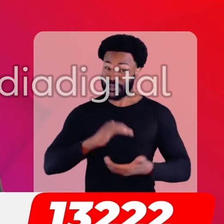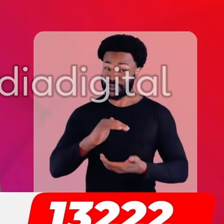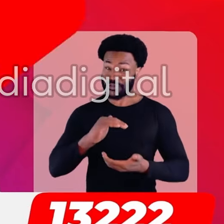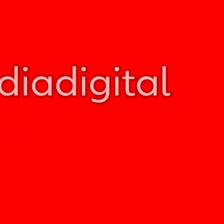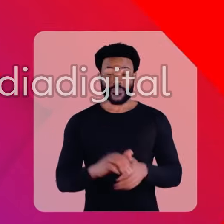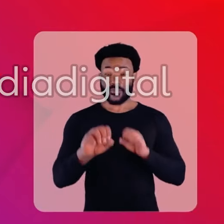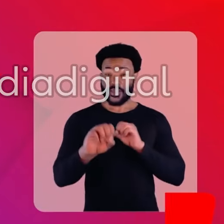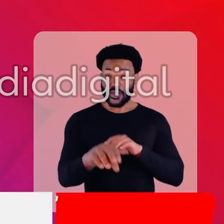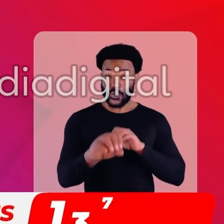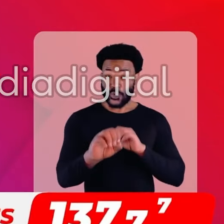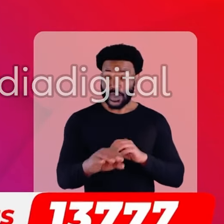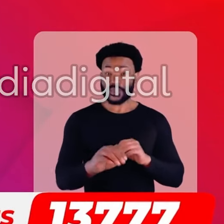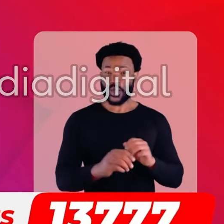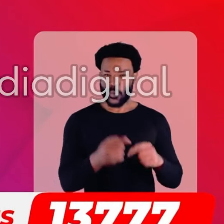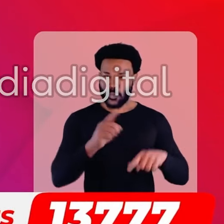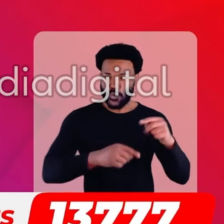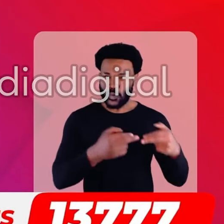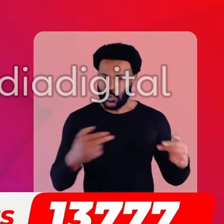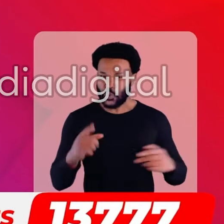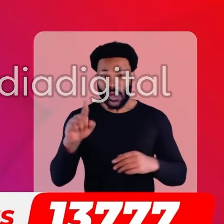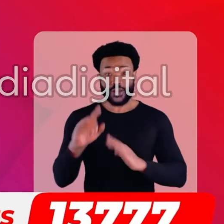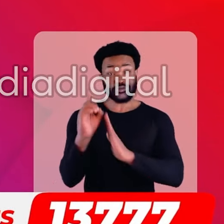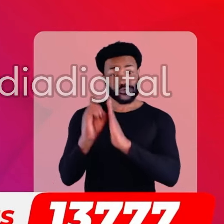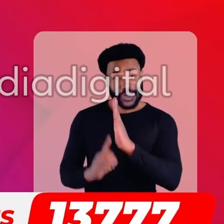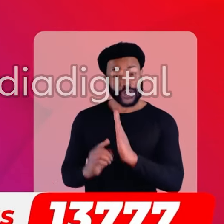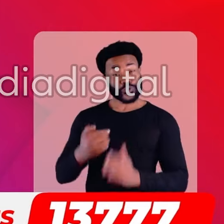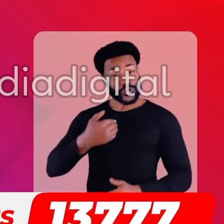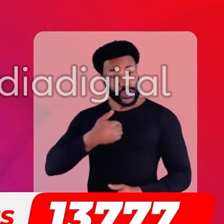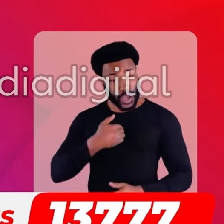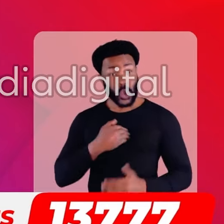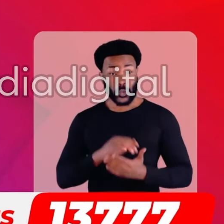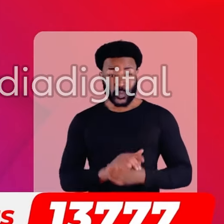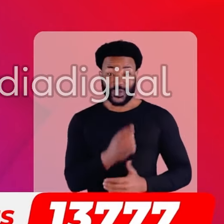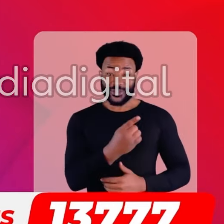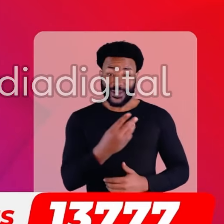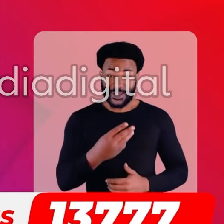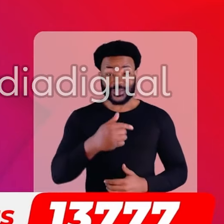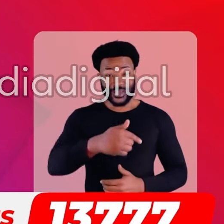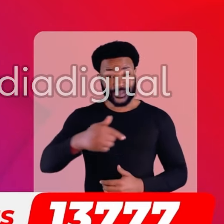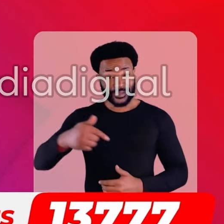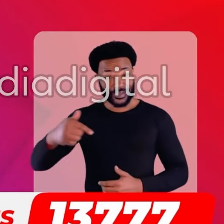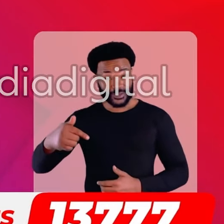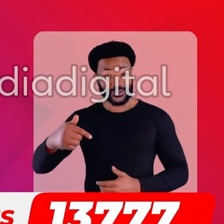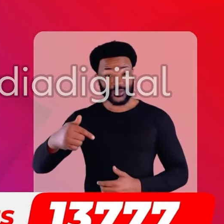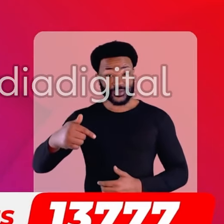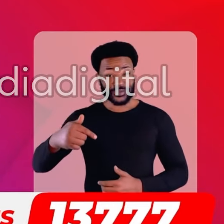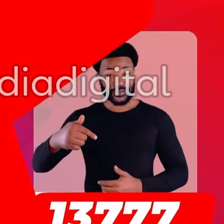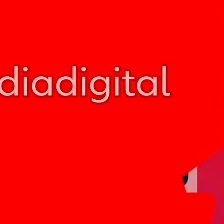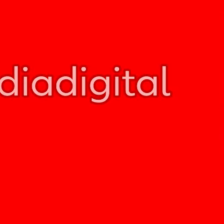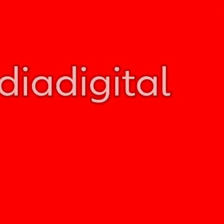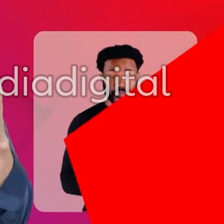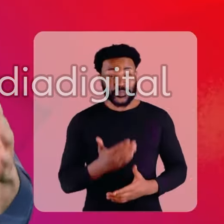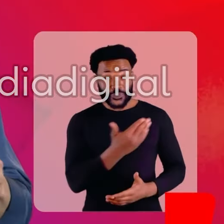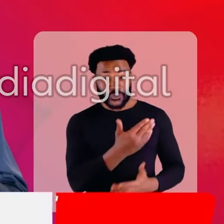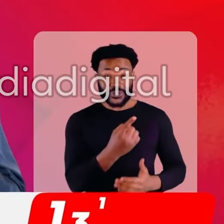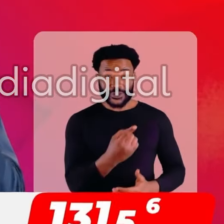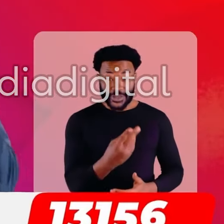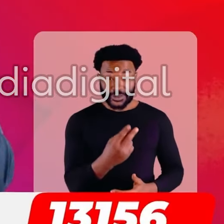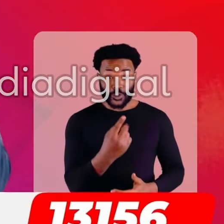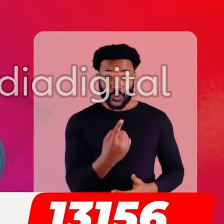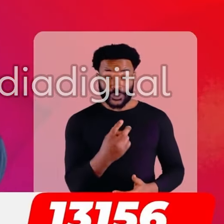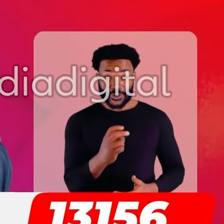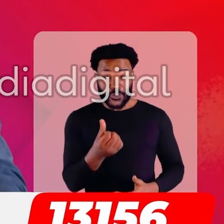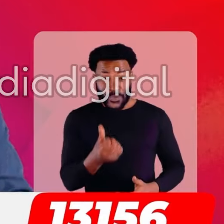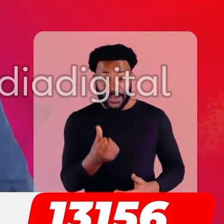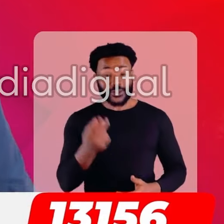ambiente. Educação não é mercadoria, direito. Claudete Coletivo Vozes, 13777. Luciano Barbosa,